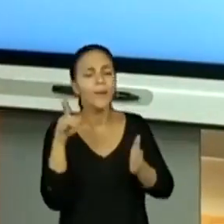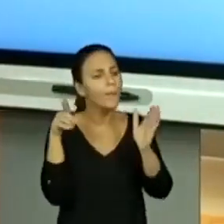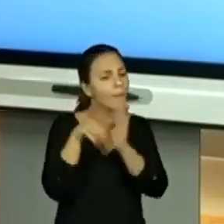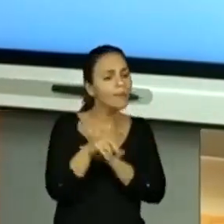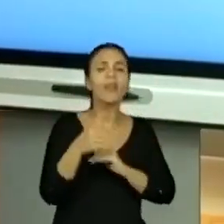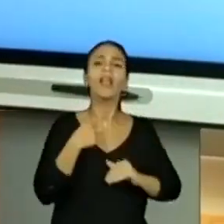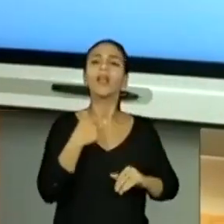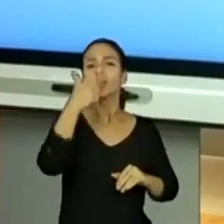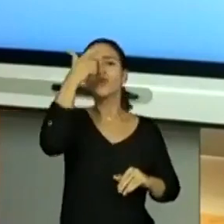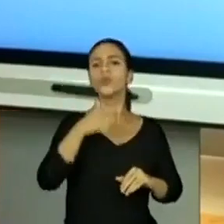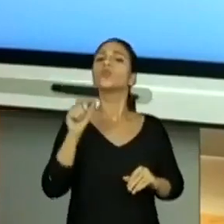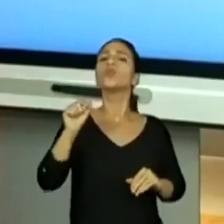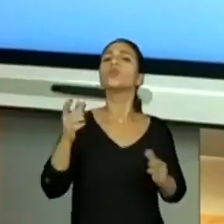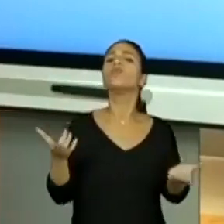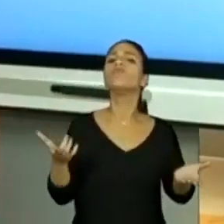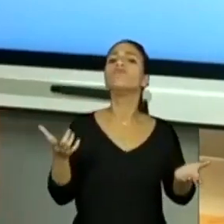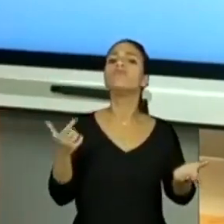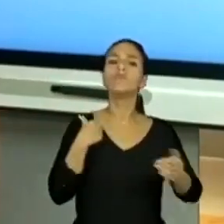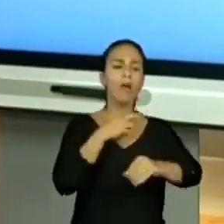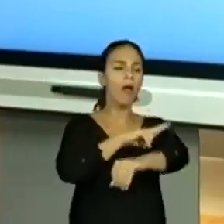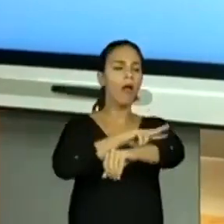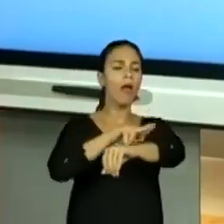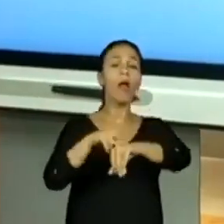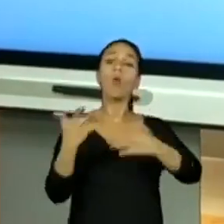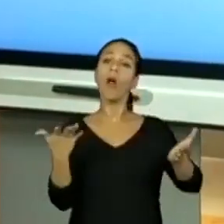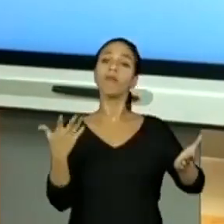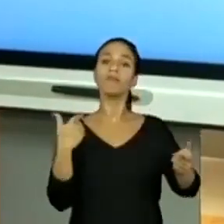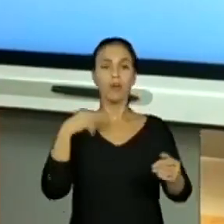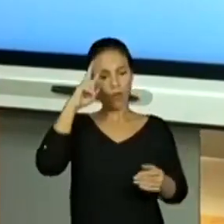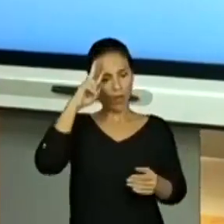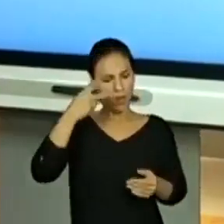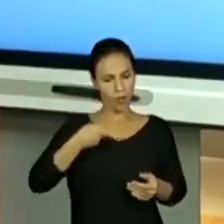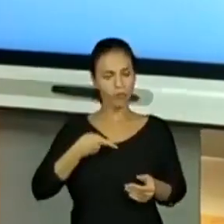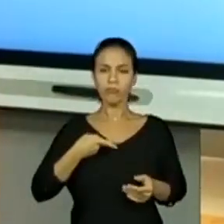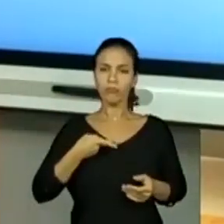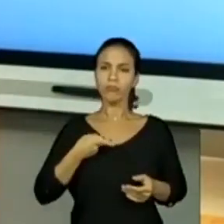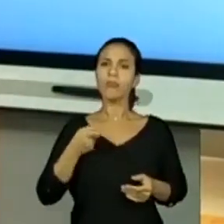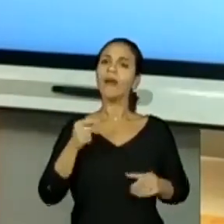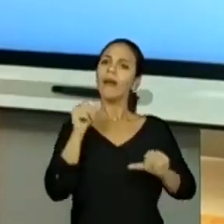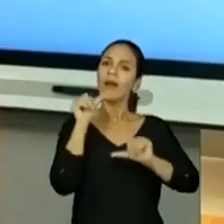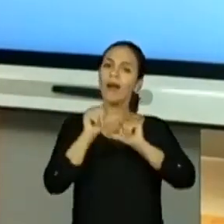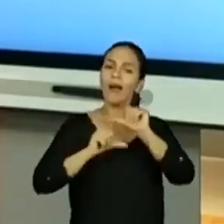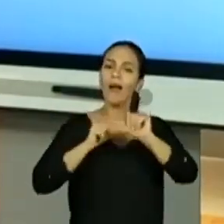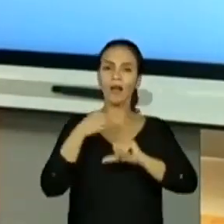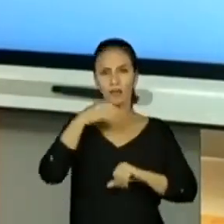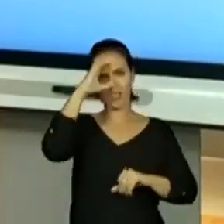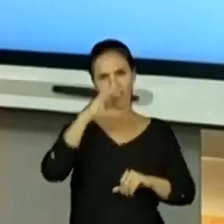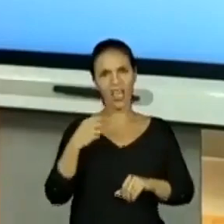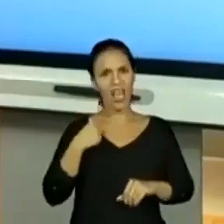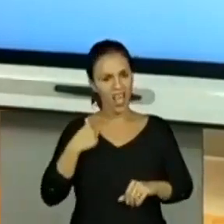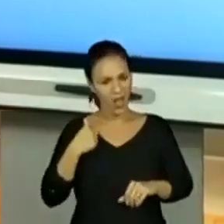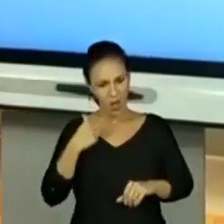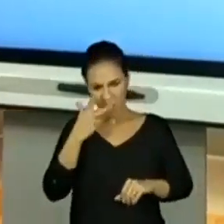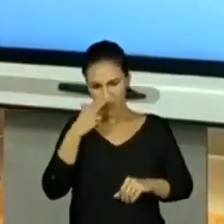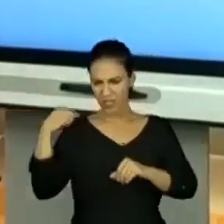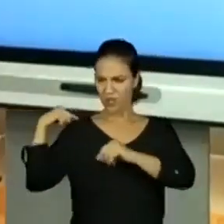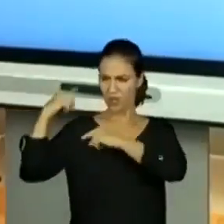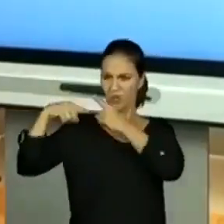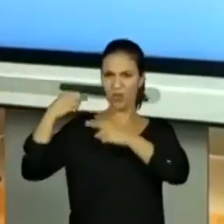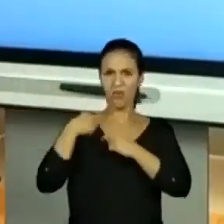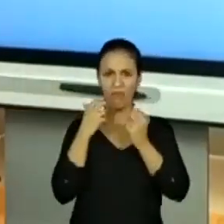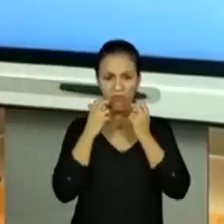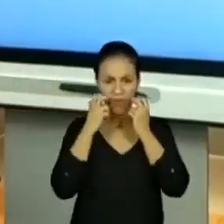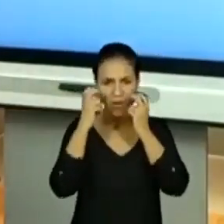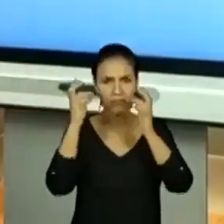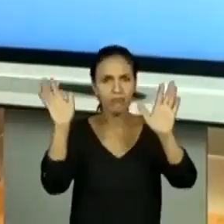a partir do momento que a gente se reconhece, é um primeiro passo para a nossa cidadania. E a gente não tem que ter vergonha da nossa origem, não. Tudo